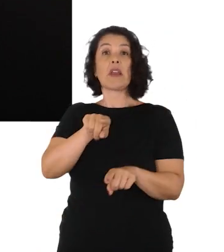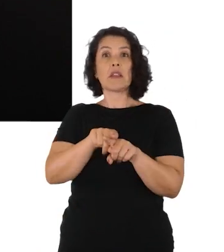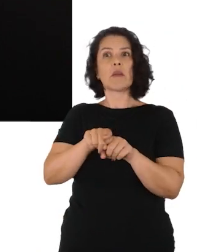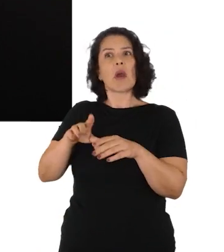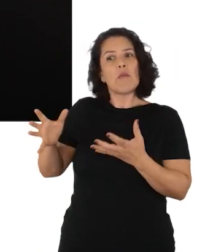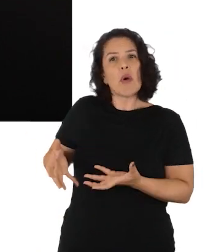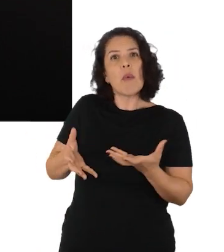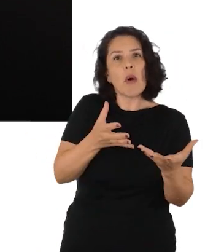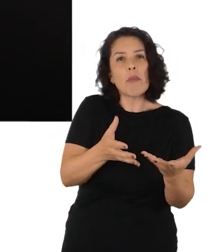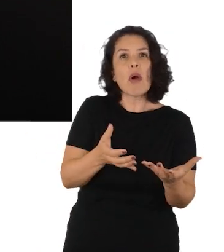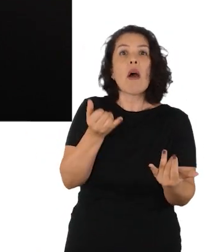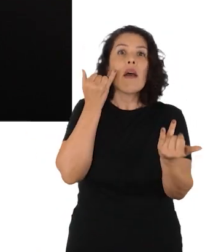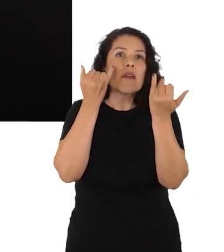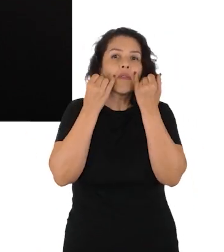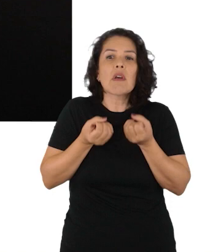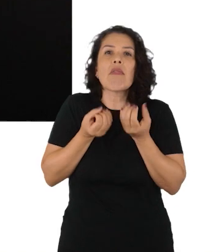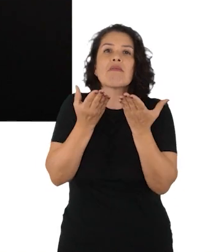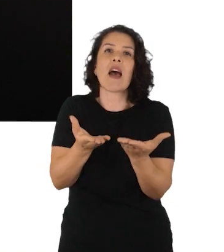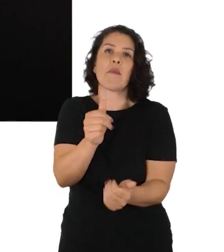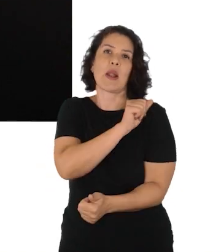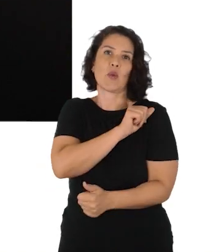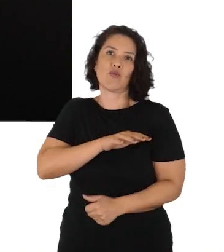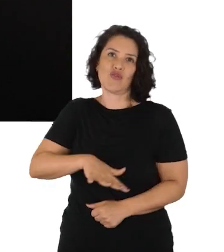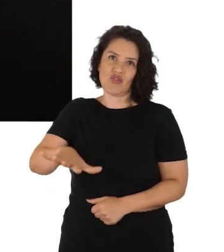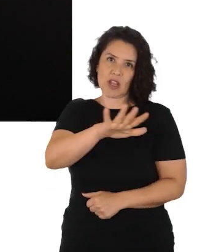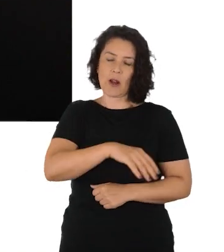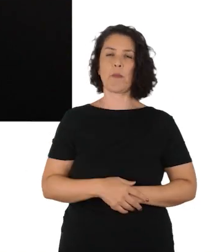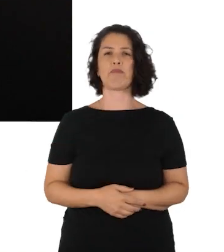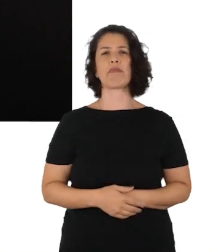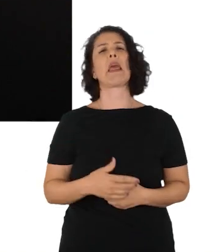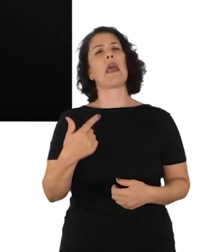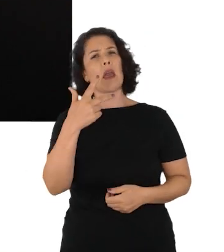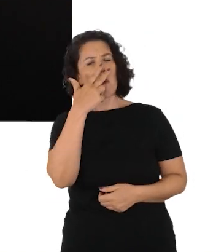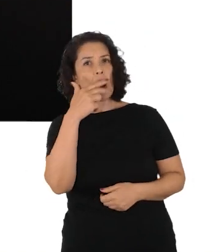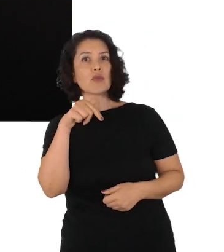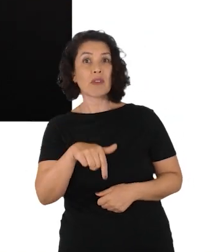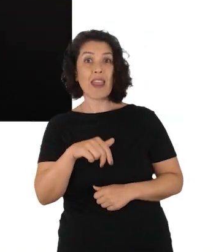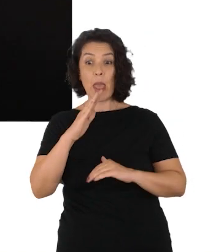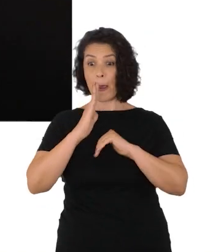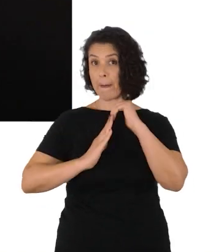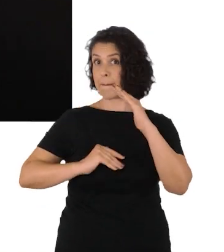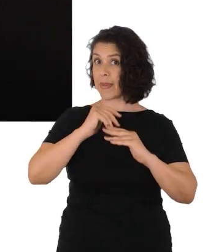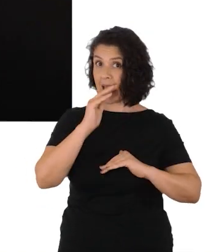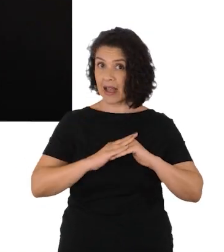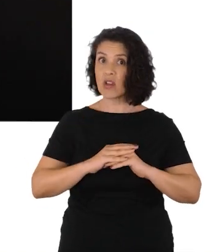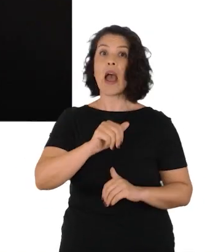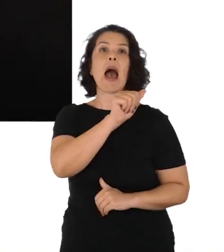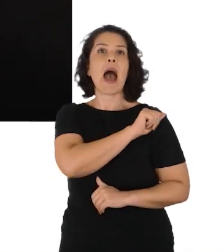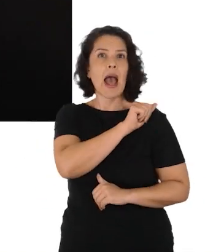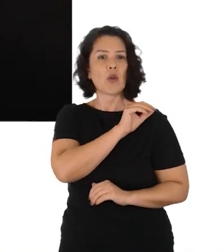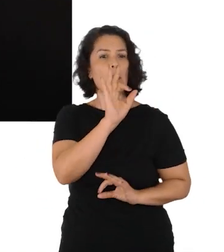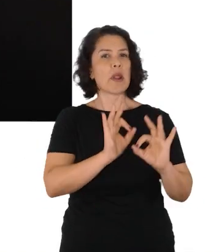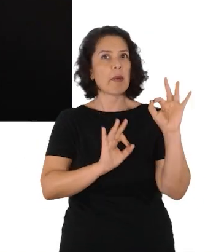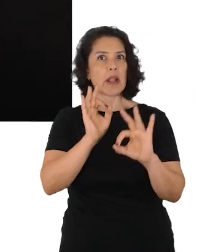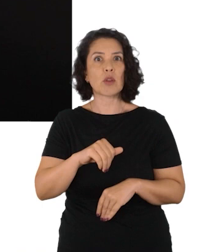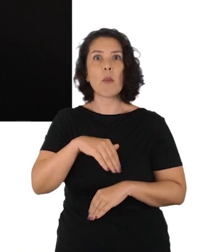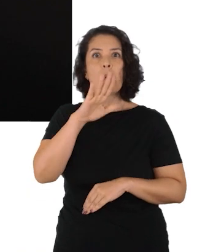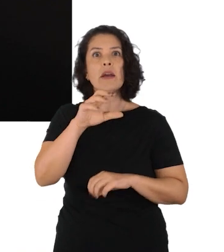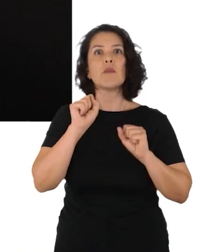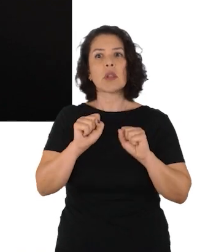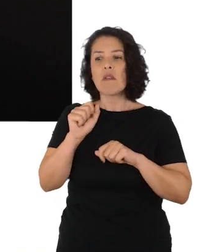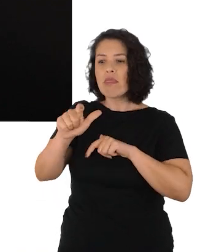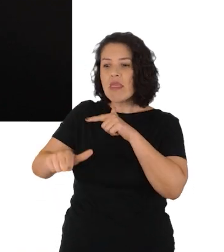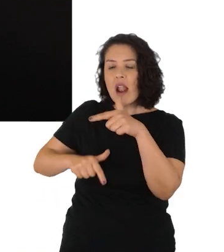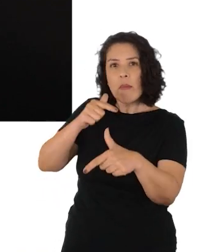básica e que por sua vez estimula e motiva os alunos em formação. Acredito que a partir dessas práticas